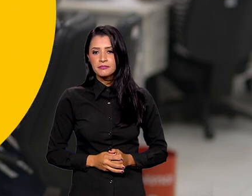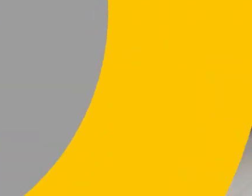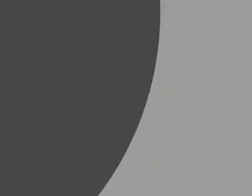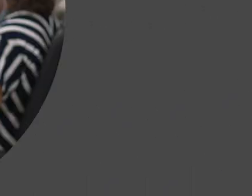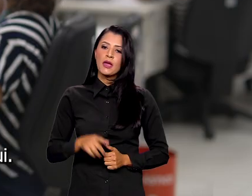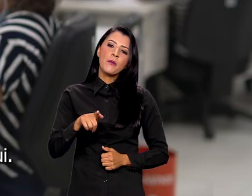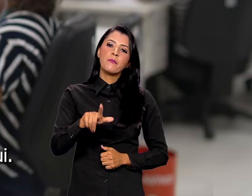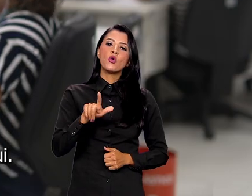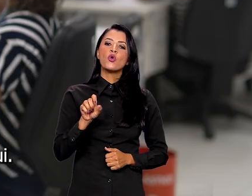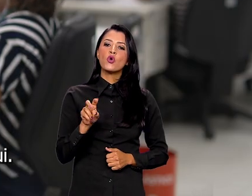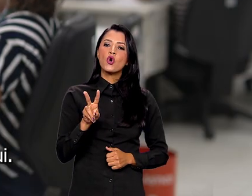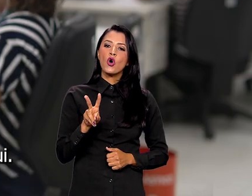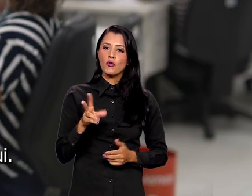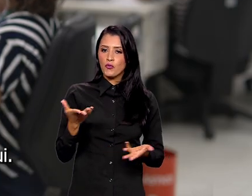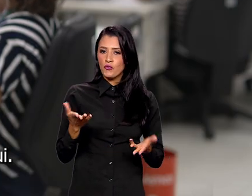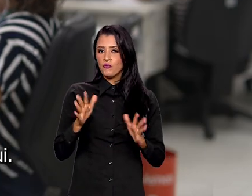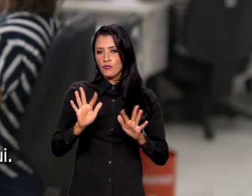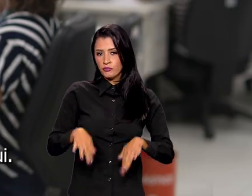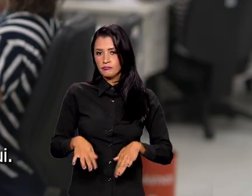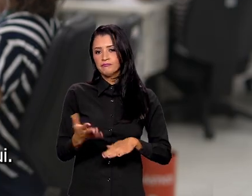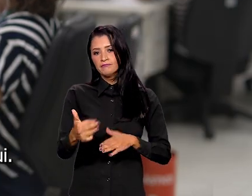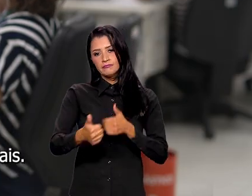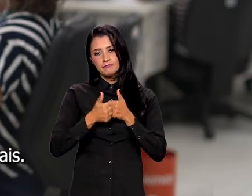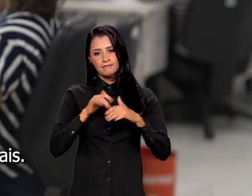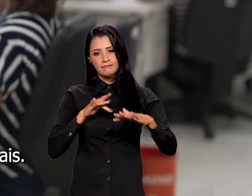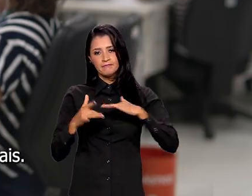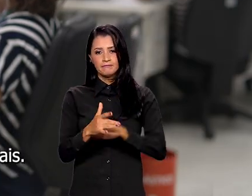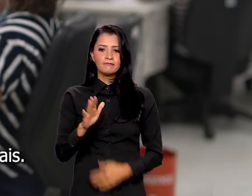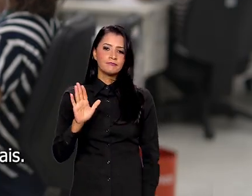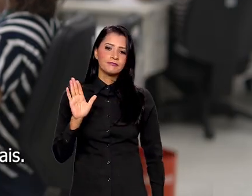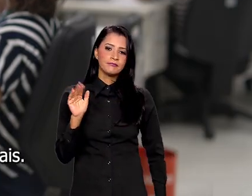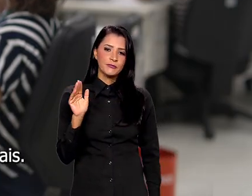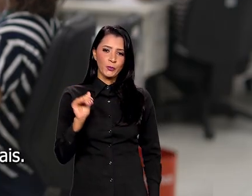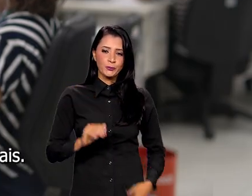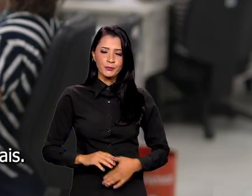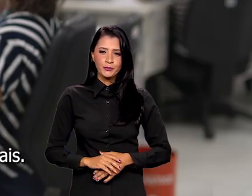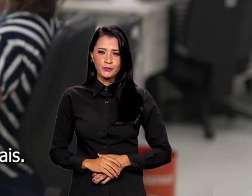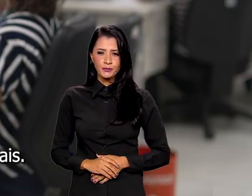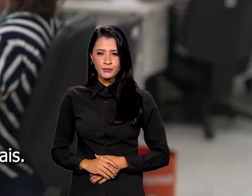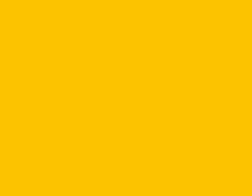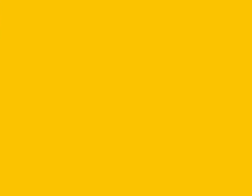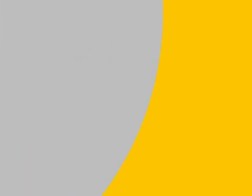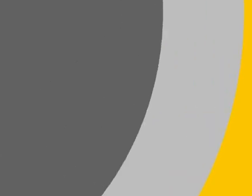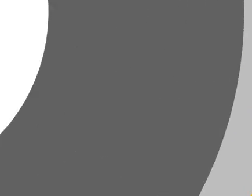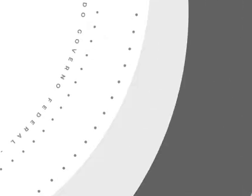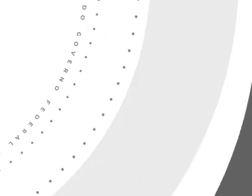Federal. E o Ponto Gov de hoje fica por aqui. Sigam com a gente nas redes sociais.